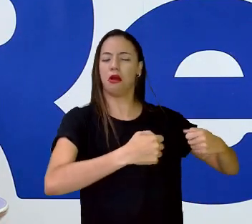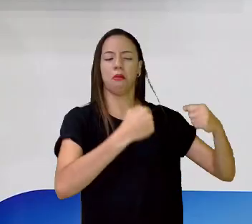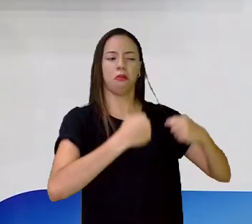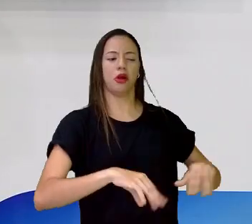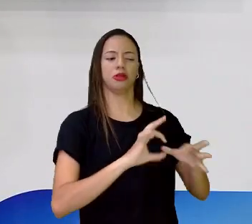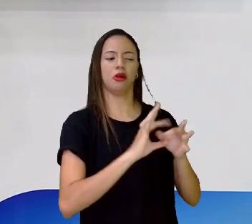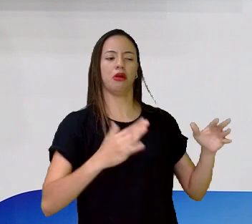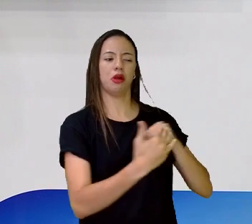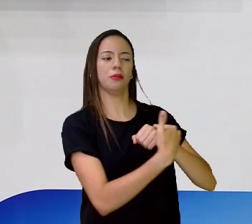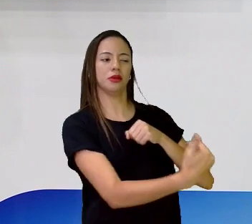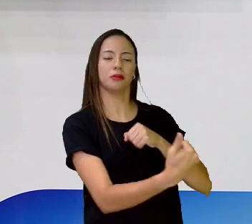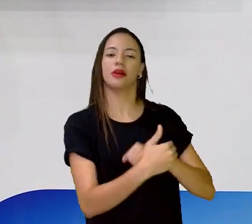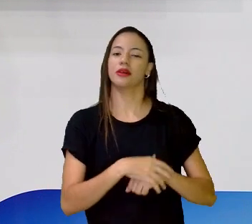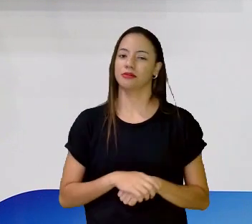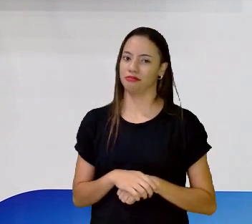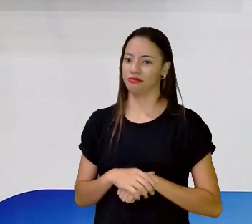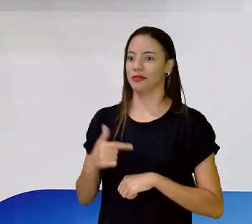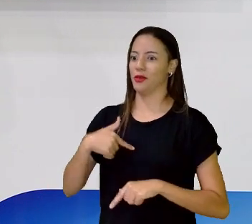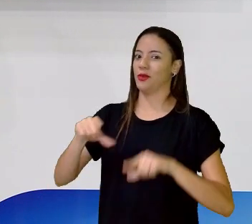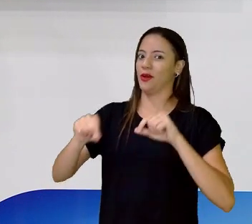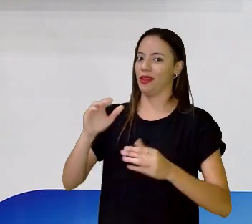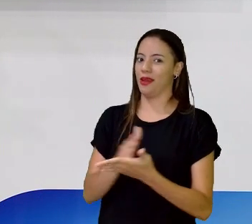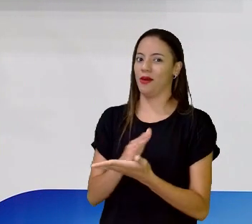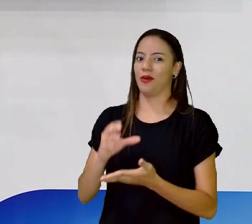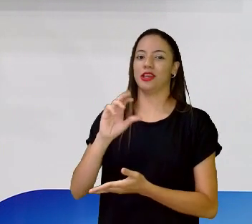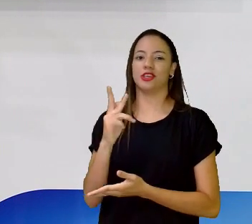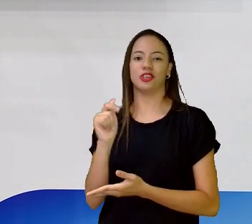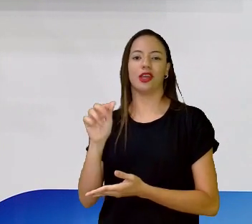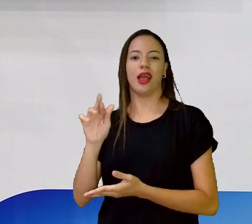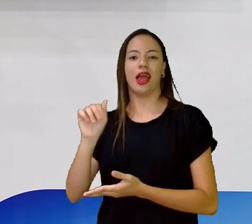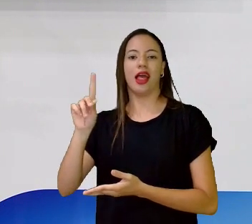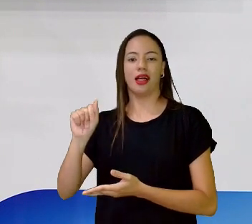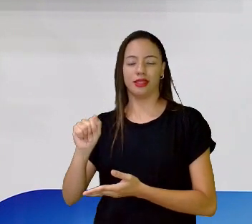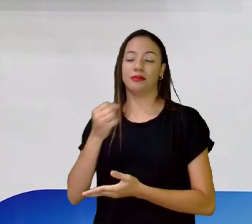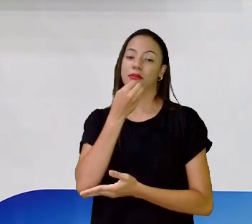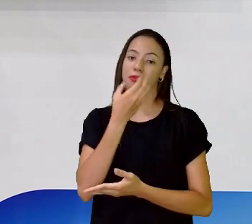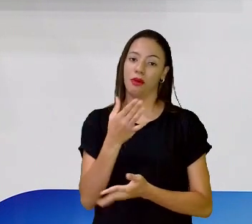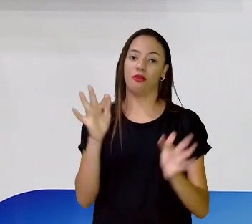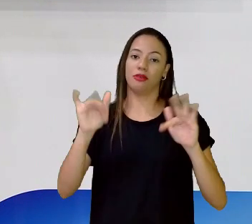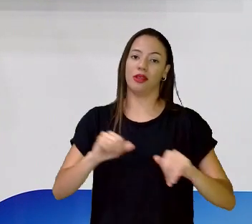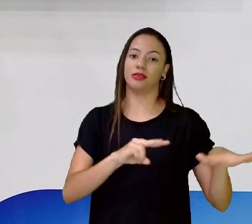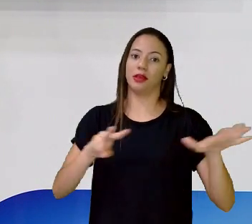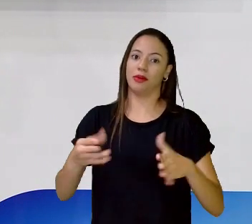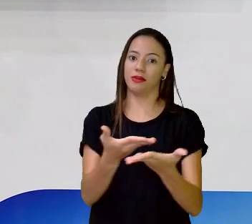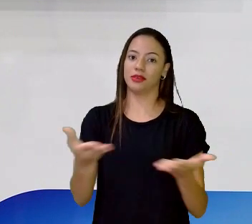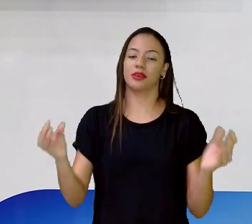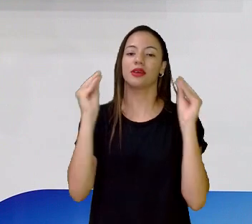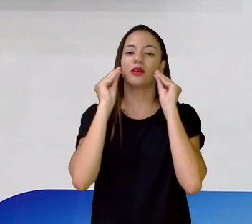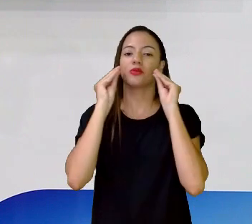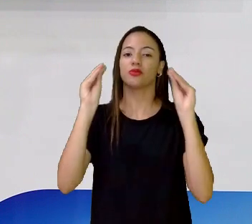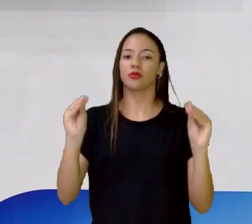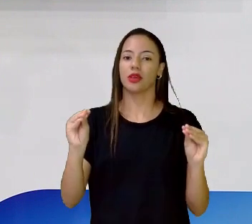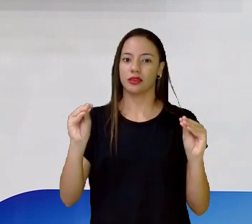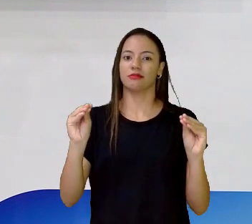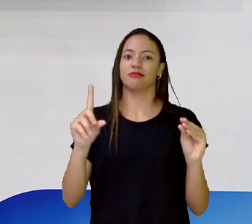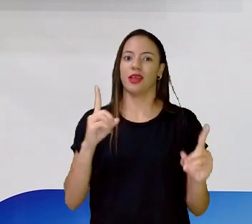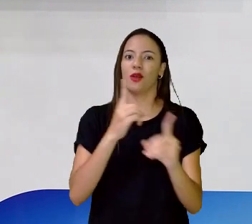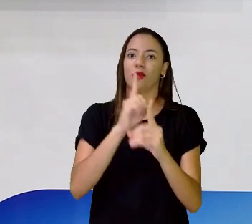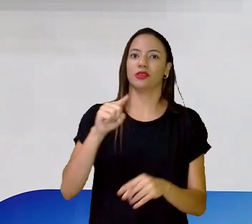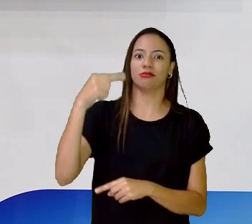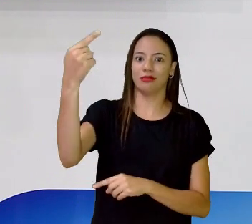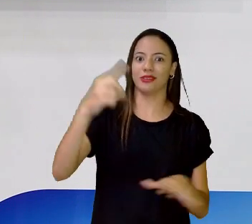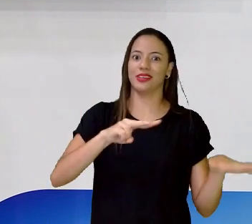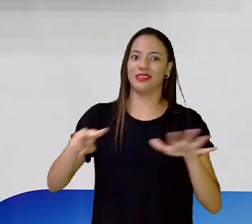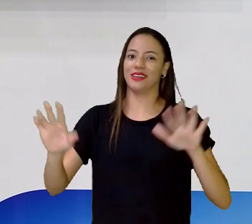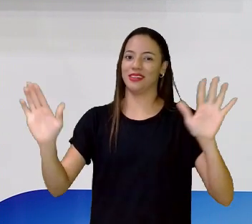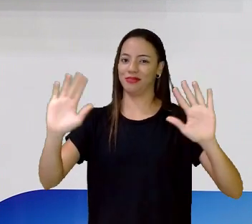chamar sim. Vamos colocar mais charada nas nossas aulas. Gente, bom final de semana, né? Para vocês. E aí, um beijão. A gente conta com vocês semana que vem.